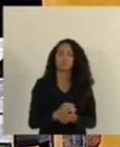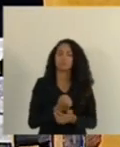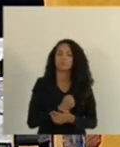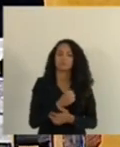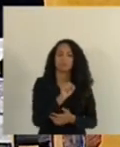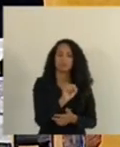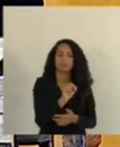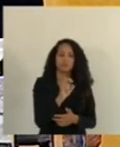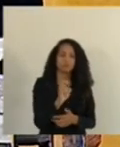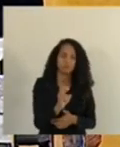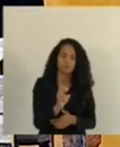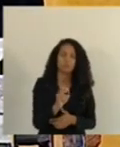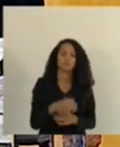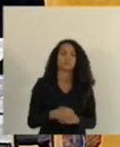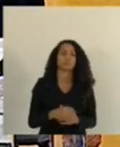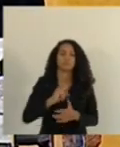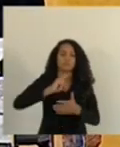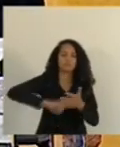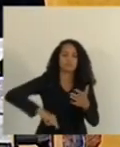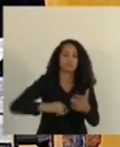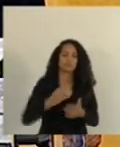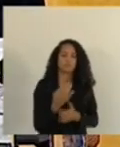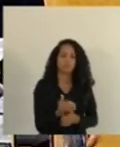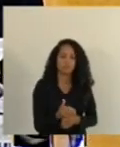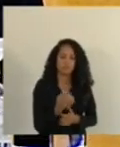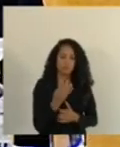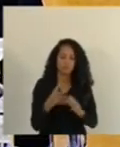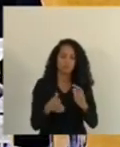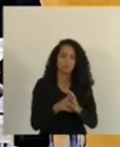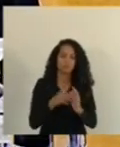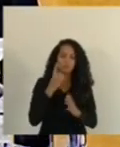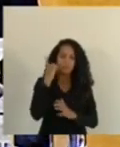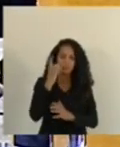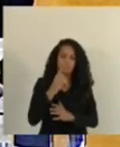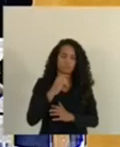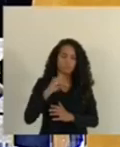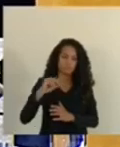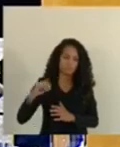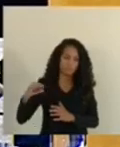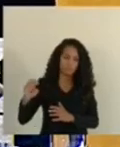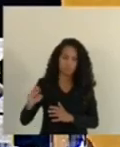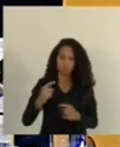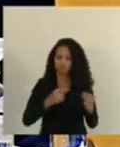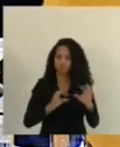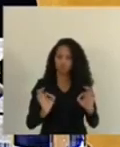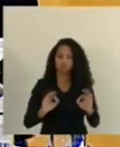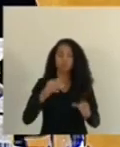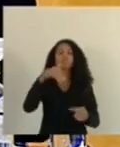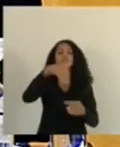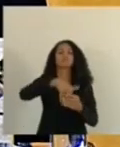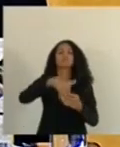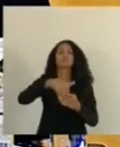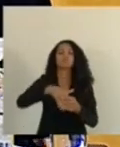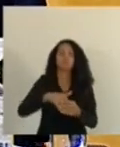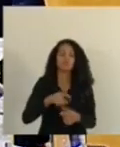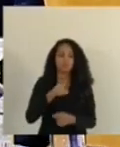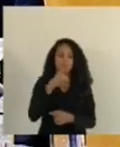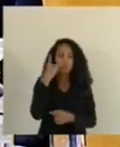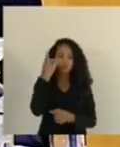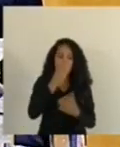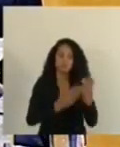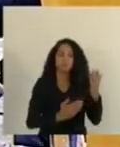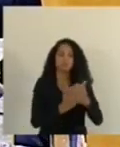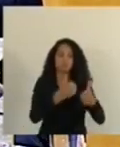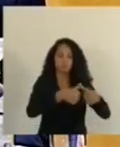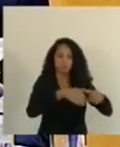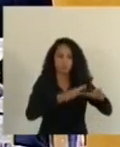85º, requerimento 64, 2021, da deputada Janete de Sá. Em discussão, não havendo quem queira discutir, em votação. Os deputados que aprovam, permaneçam